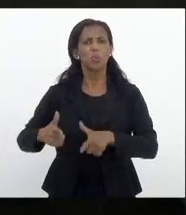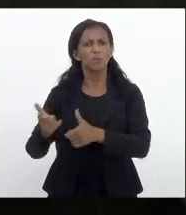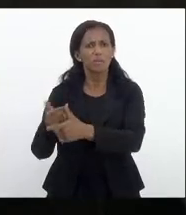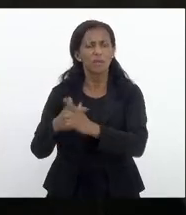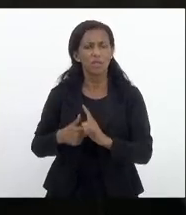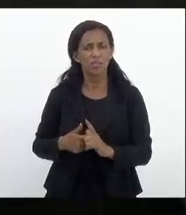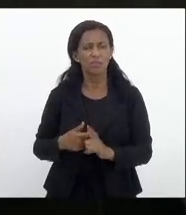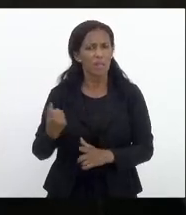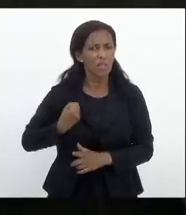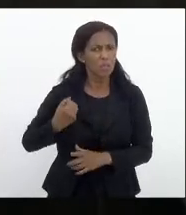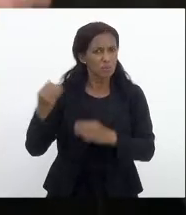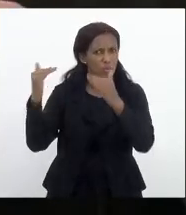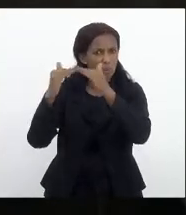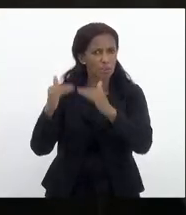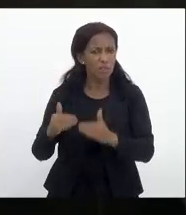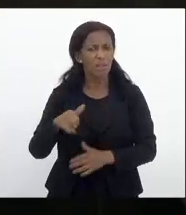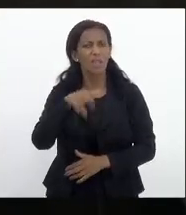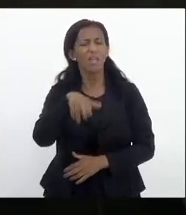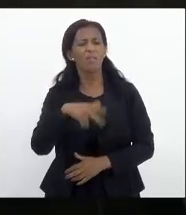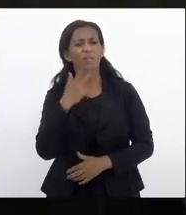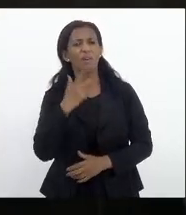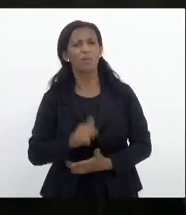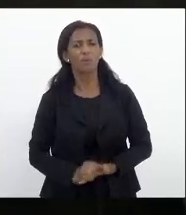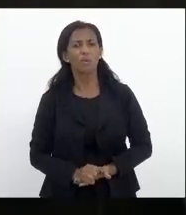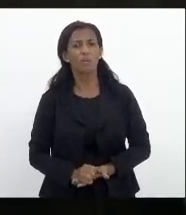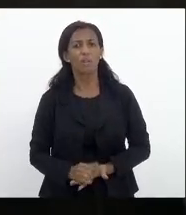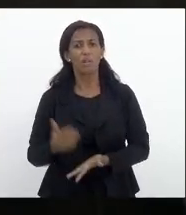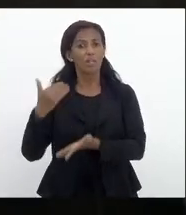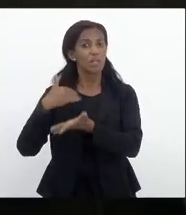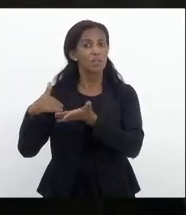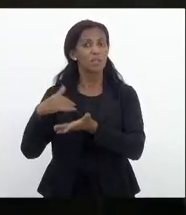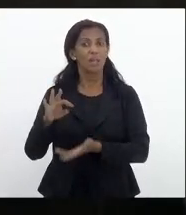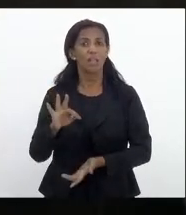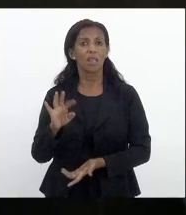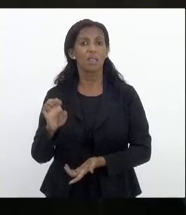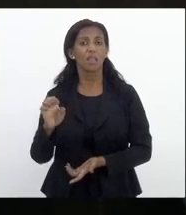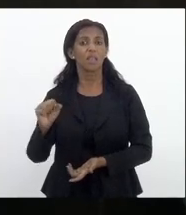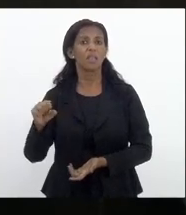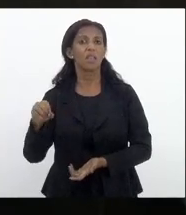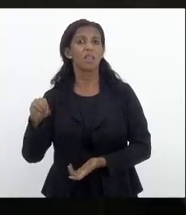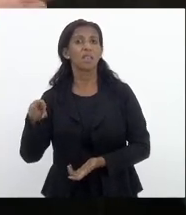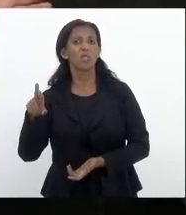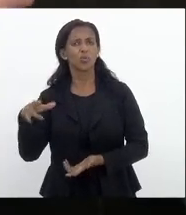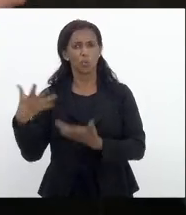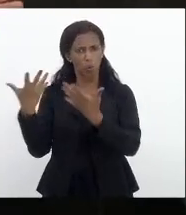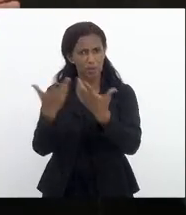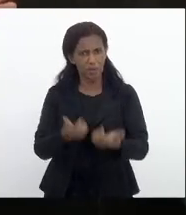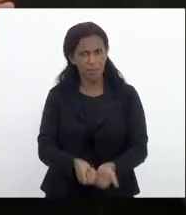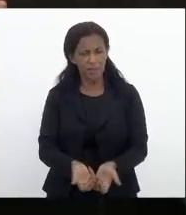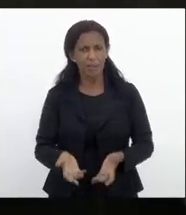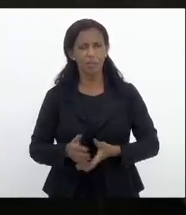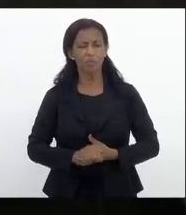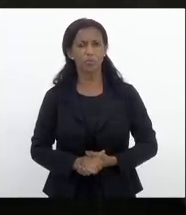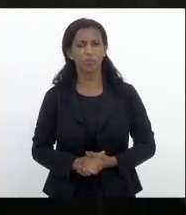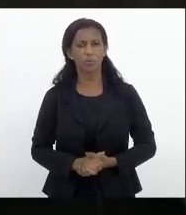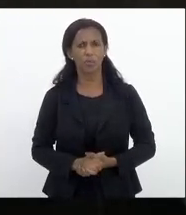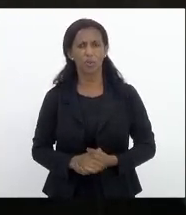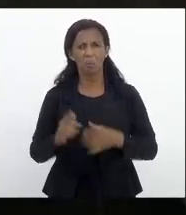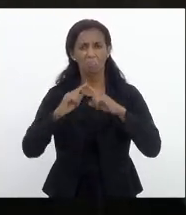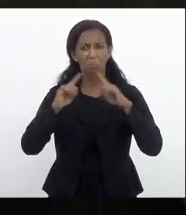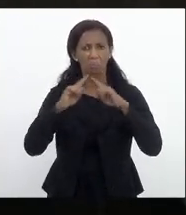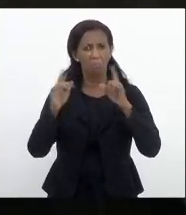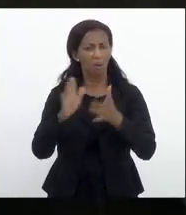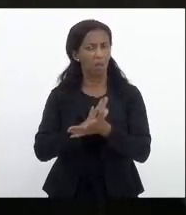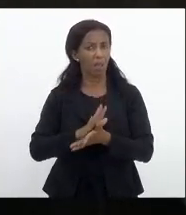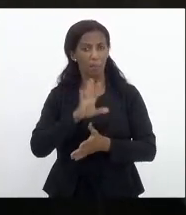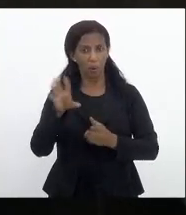esses números estão precisos quem disse isso para nós é Secretaria Secretaria do Tesouro Nacional e nós aceitamos isso a priori sem nenhum questionamento e